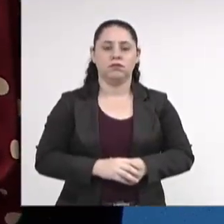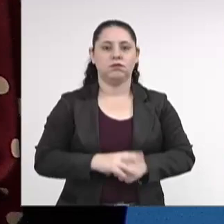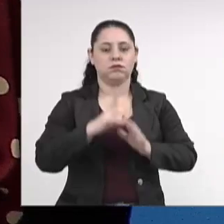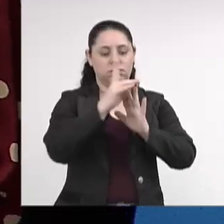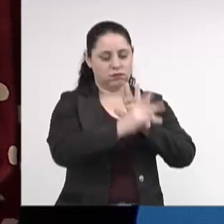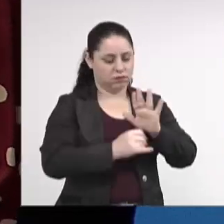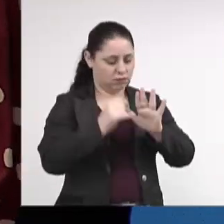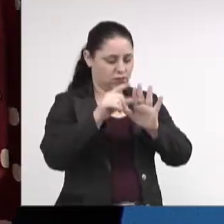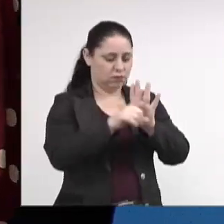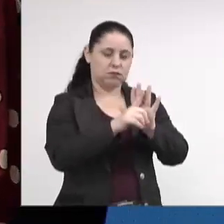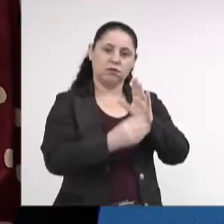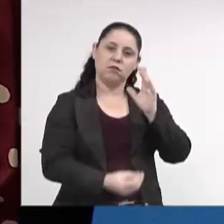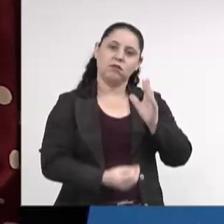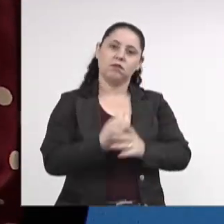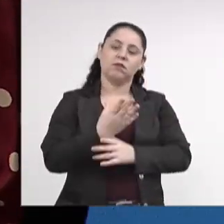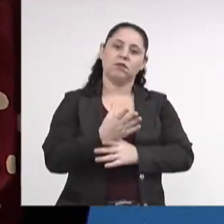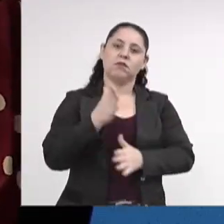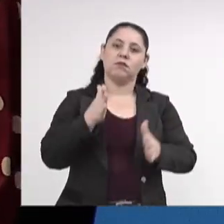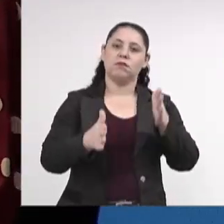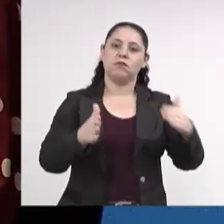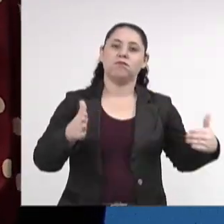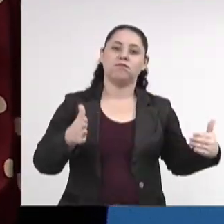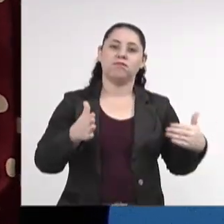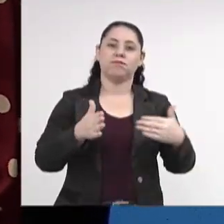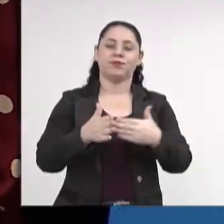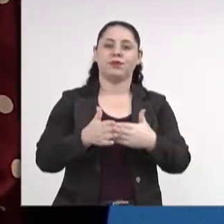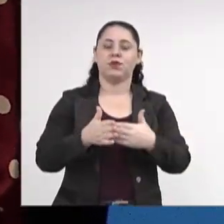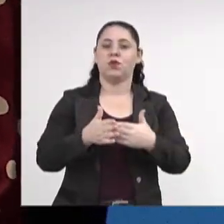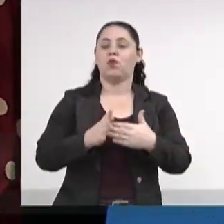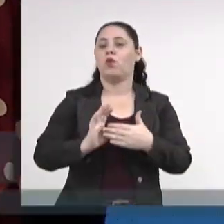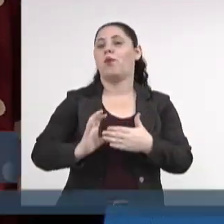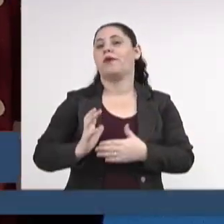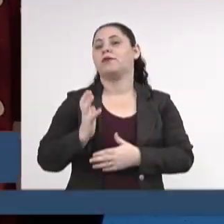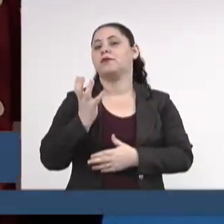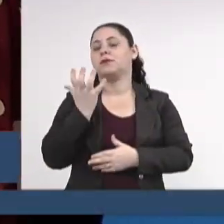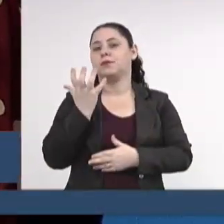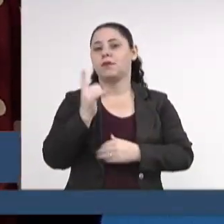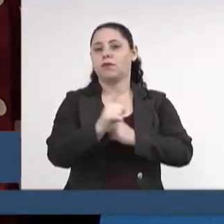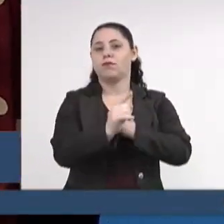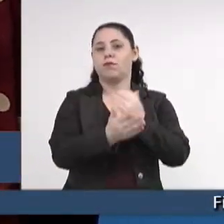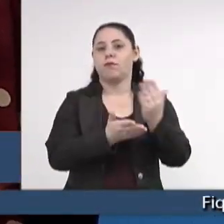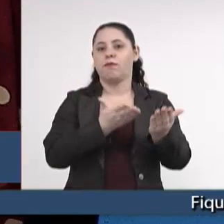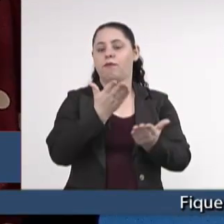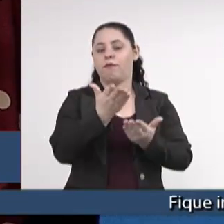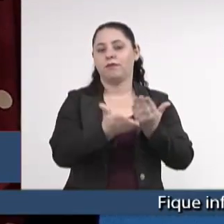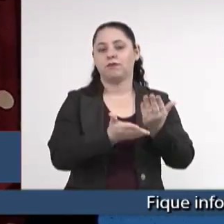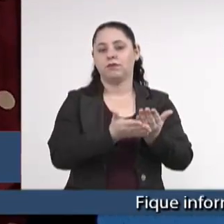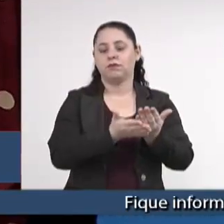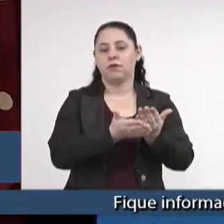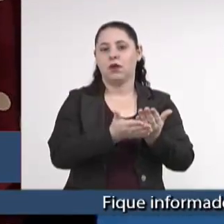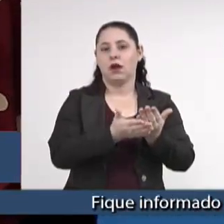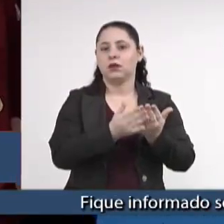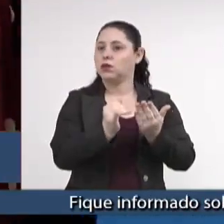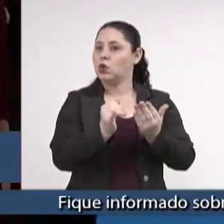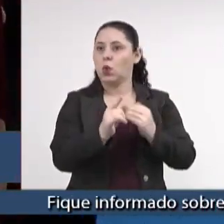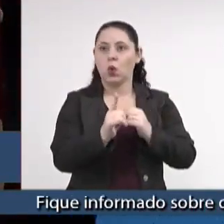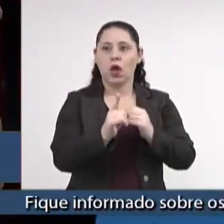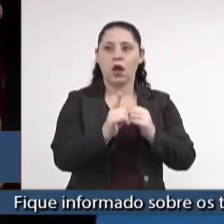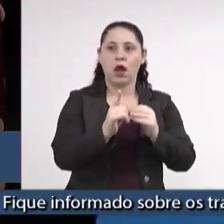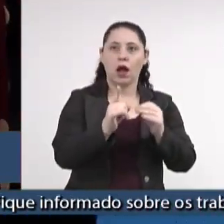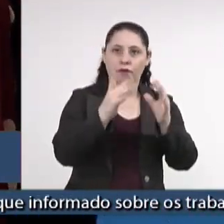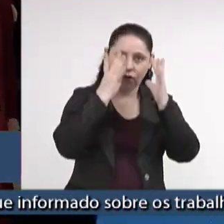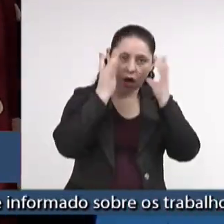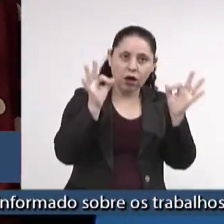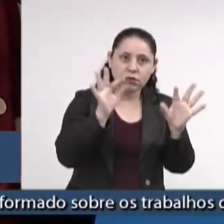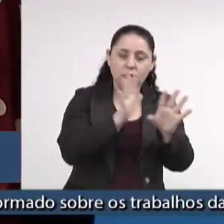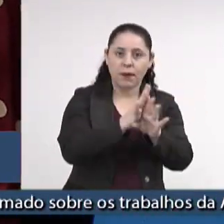Projeto de lei que estabelece prazo máximo para a realização de diagnóstico, mesmo que não definitivo,